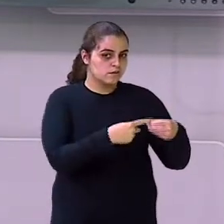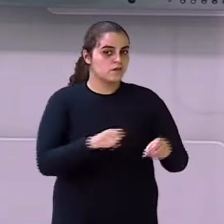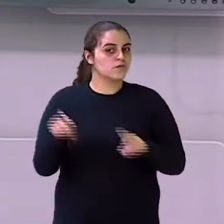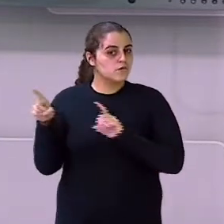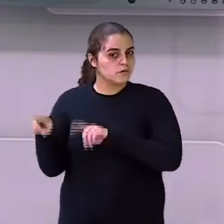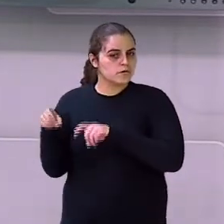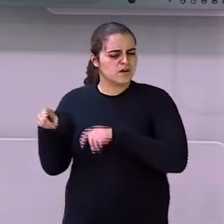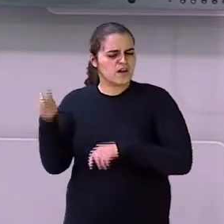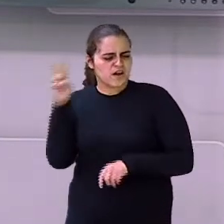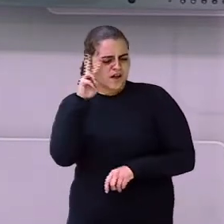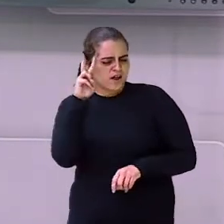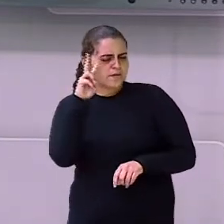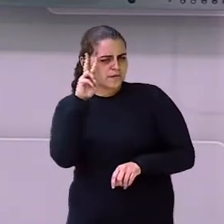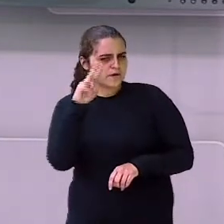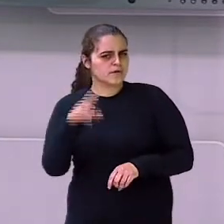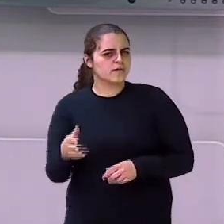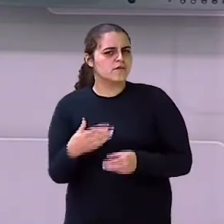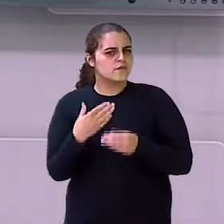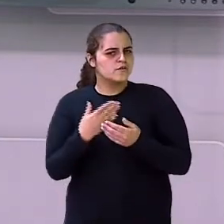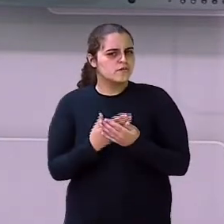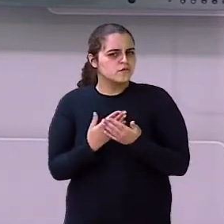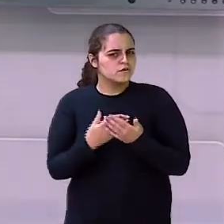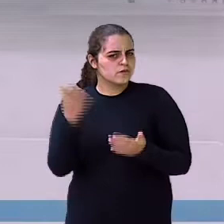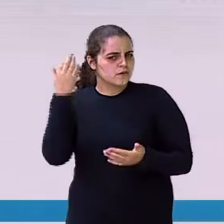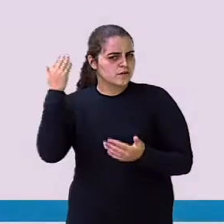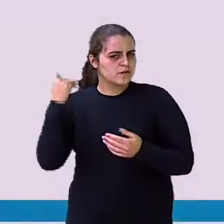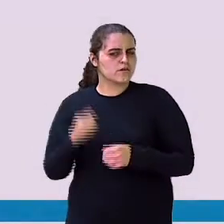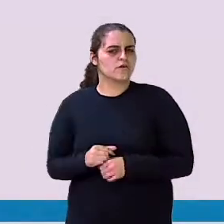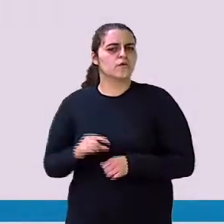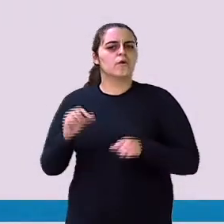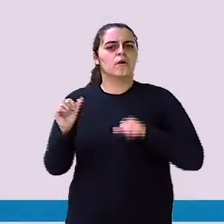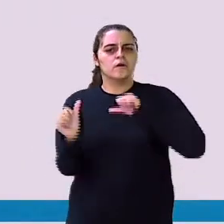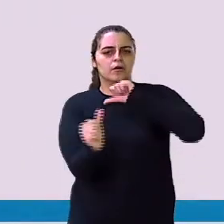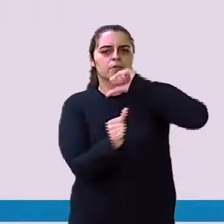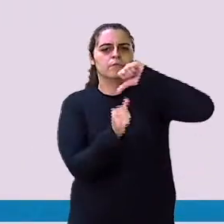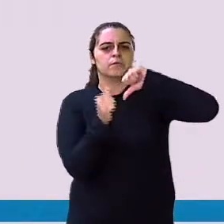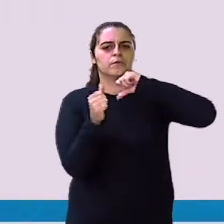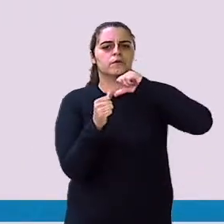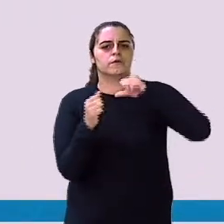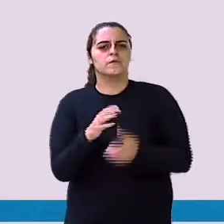Relembrando, né? Que a gente aprendeu na outra aula, ó. Impacto ambiental é